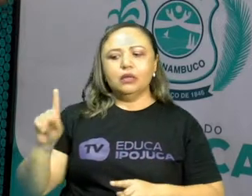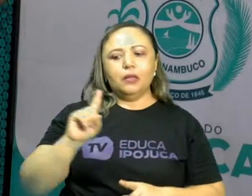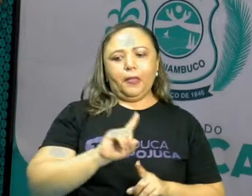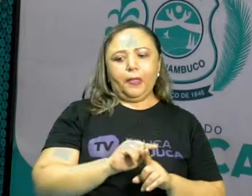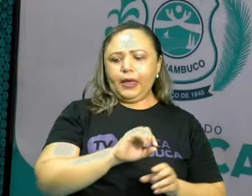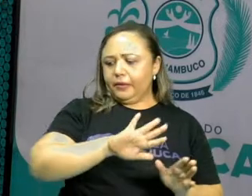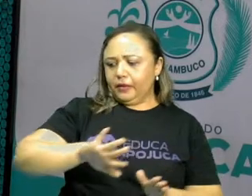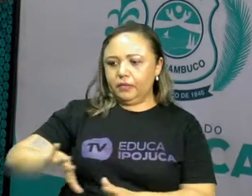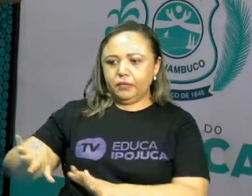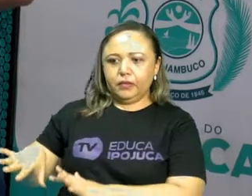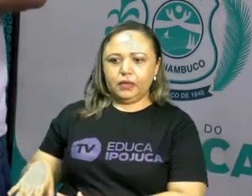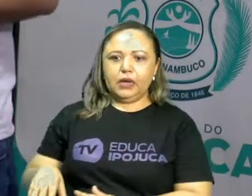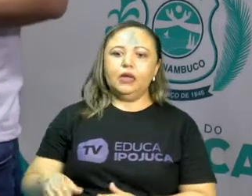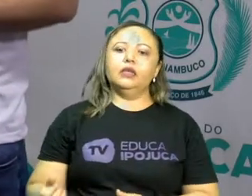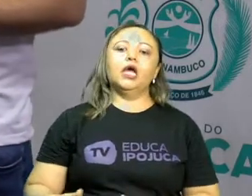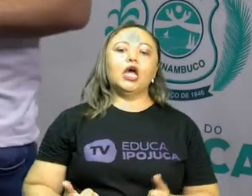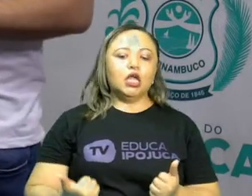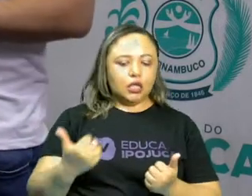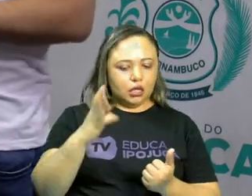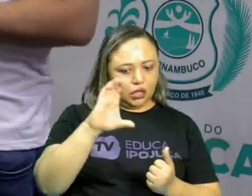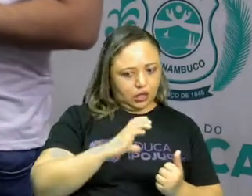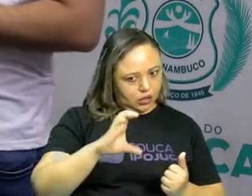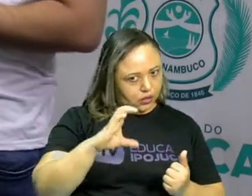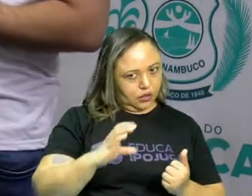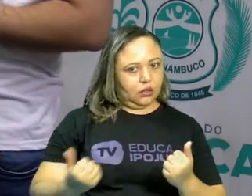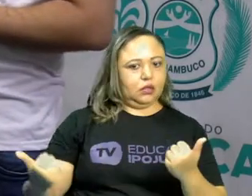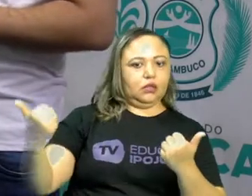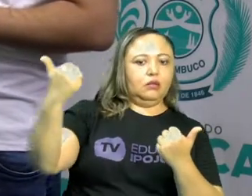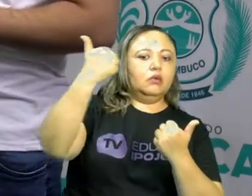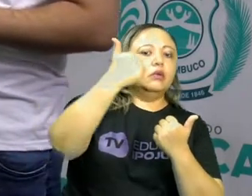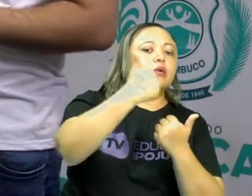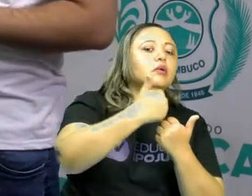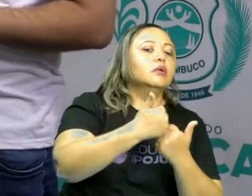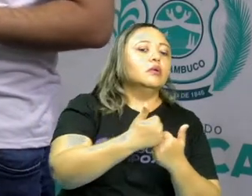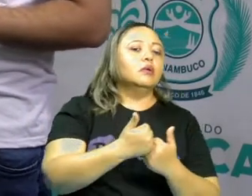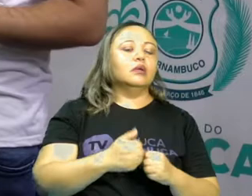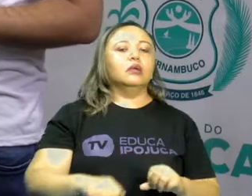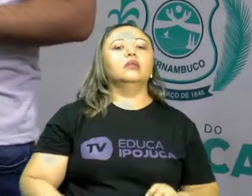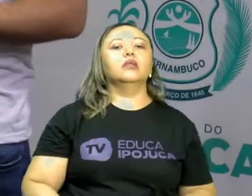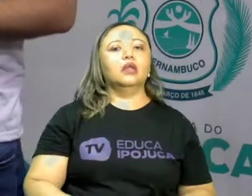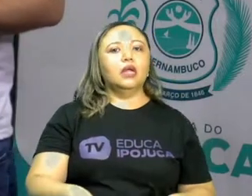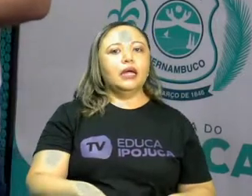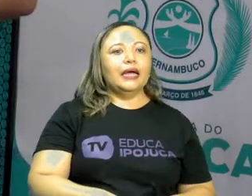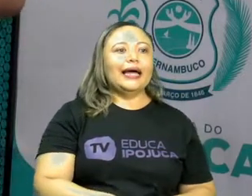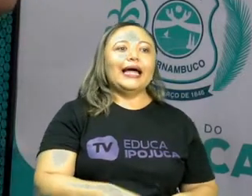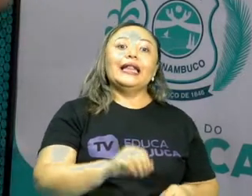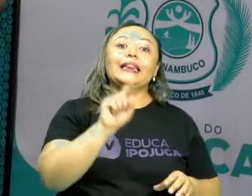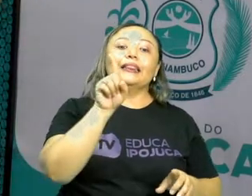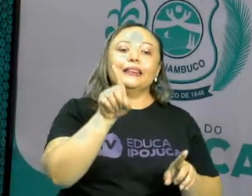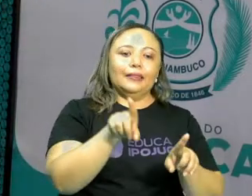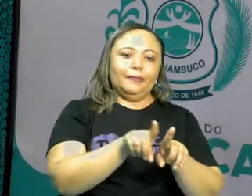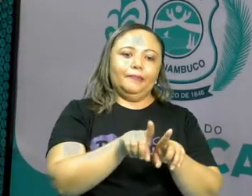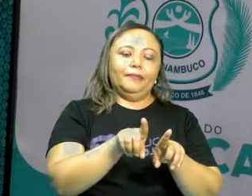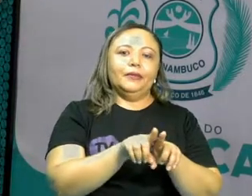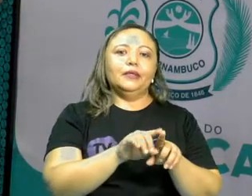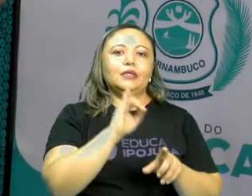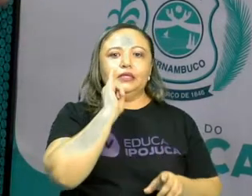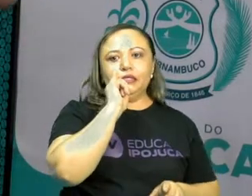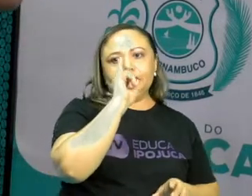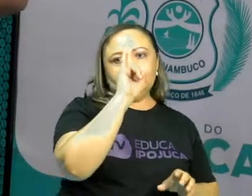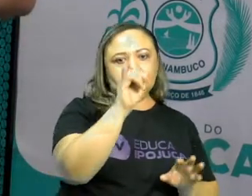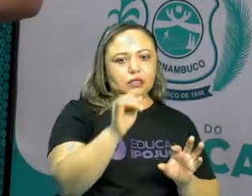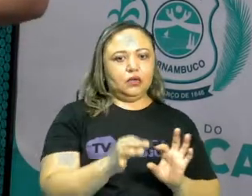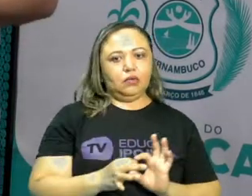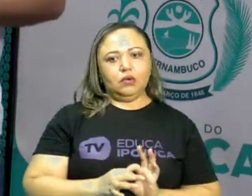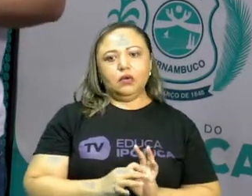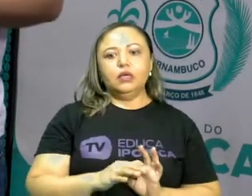razão e da ciência. Tá bem? Outra característica é que eles defendiam a liberdade de expressão. Tá certo?